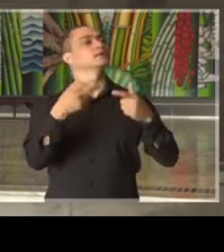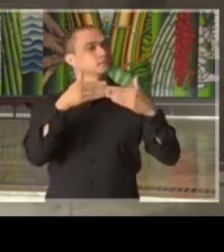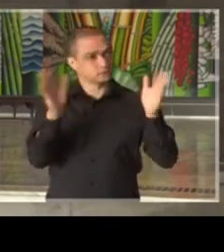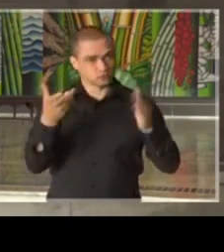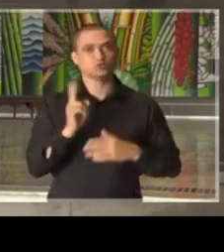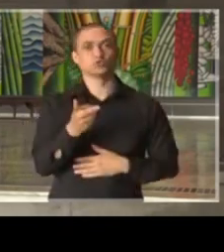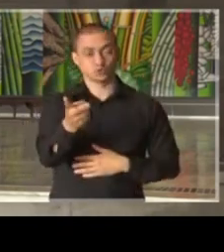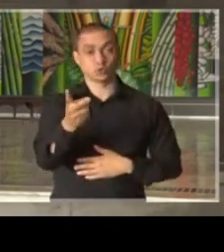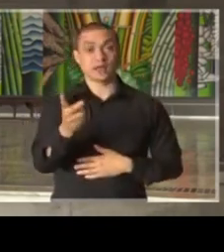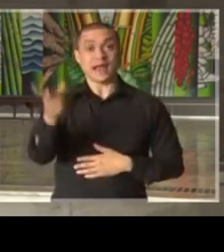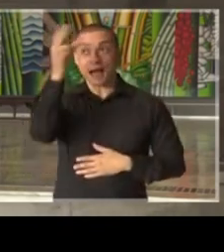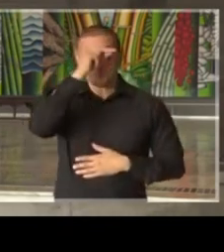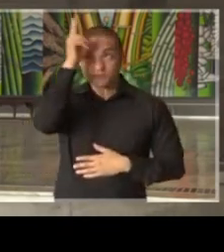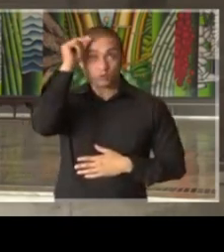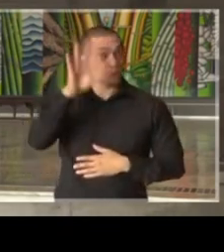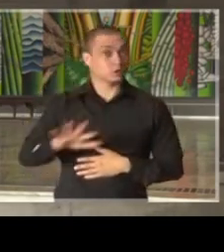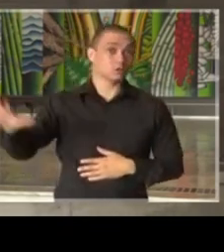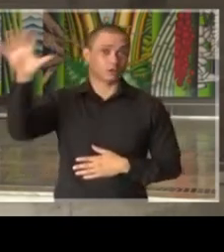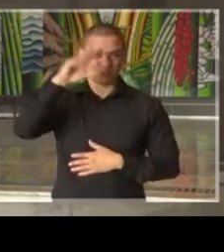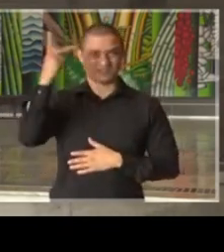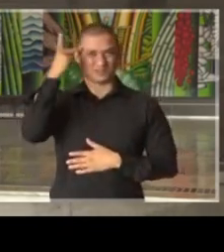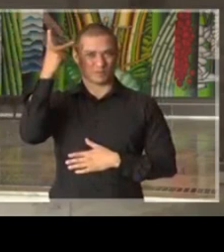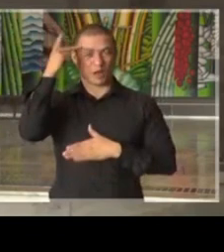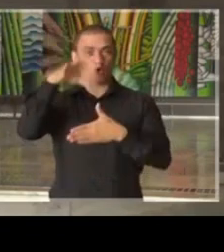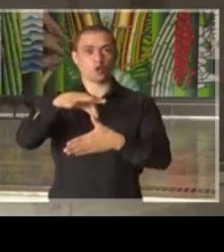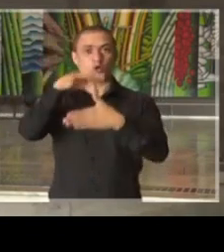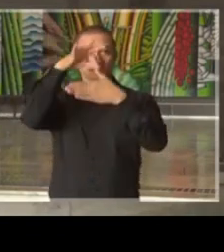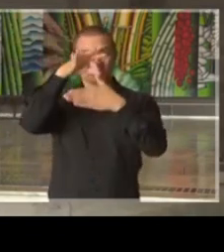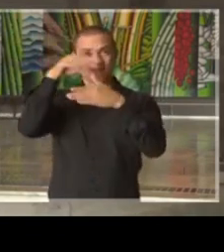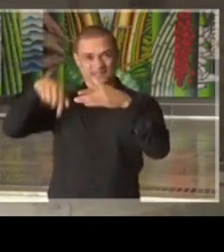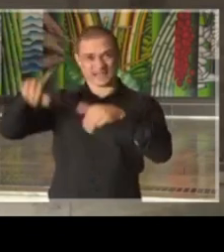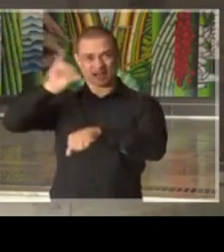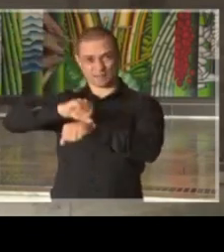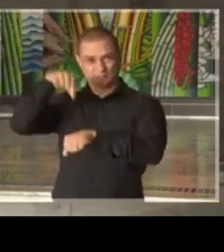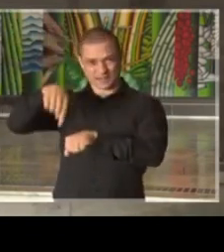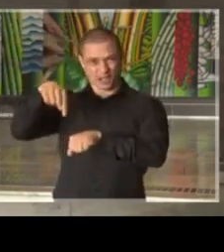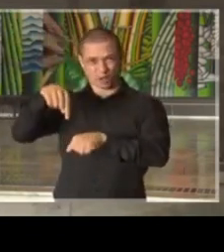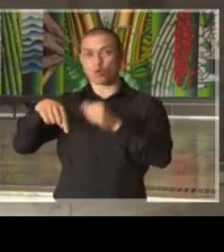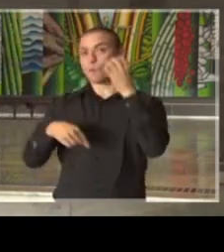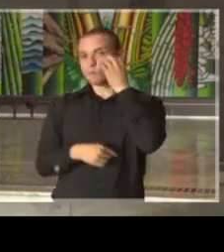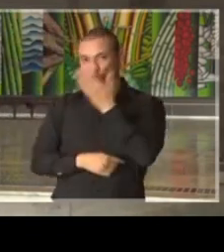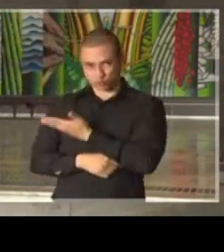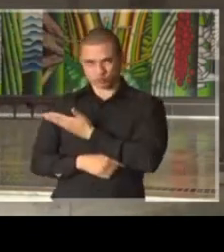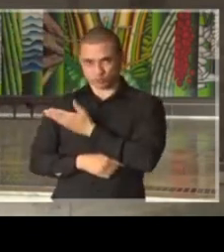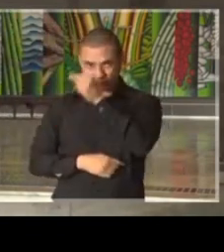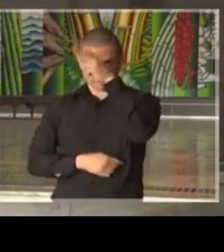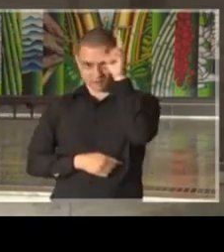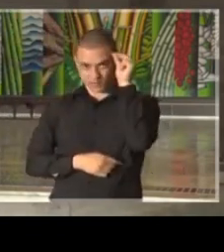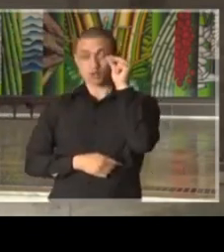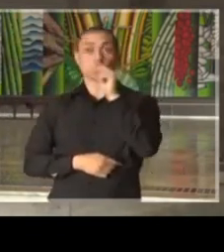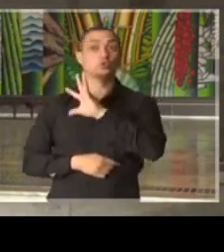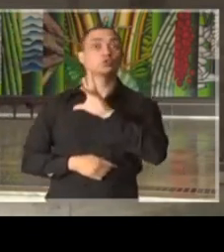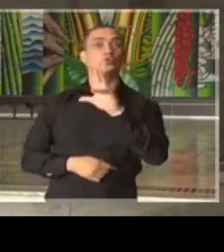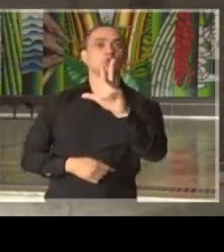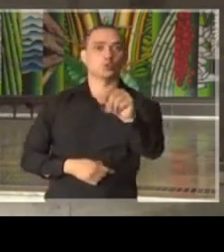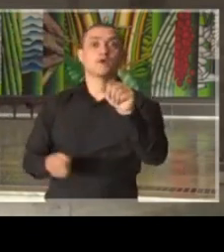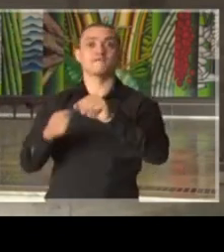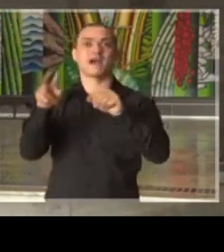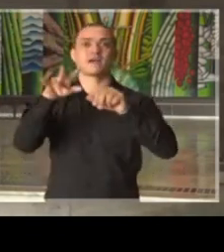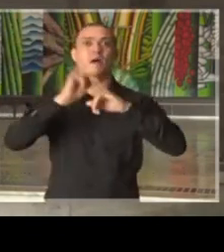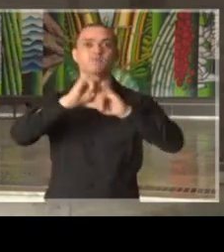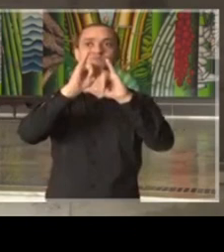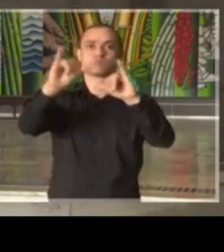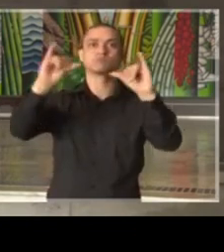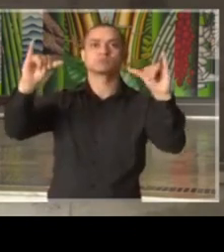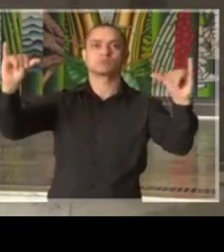Todas as prefeituras de São Paulo, lideradas a partir da capital de São Paulo com o Bruno Covas, saberão e emitirão comunicados